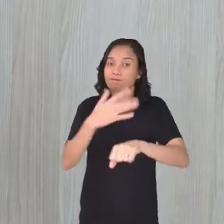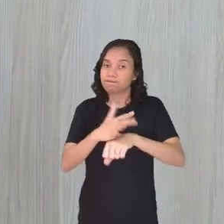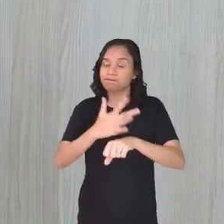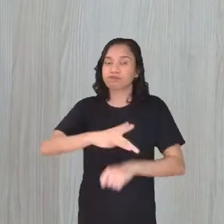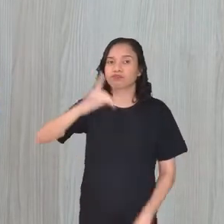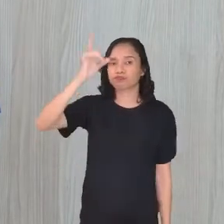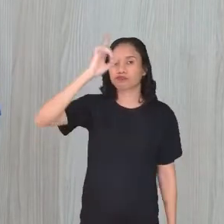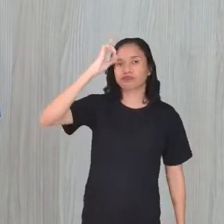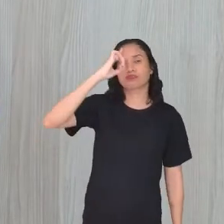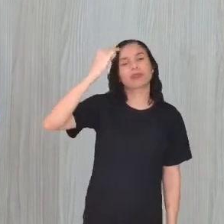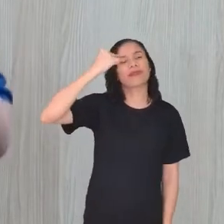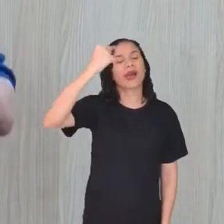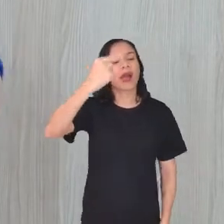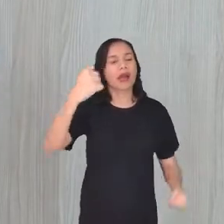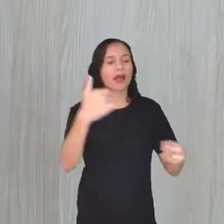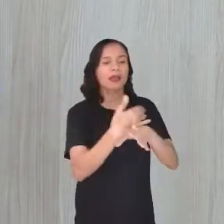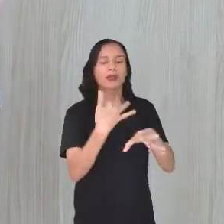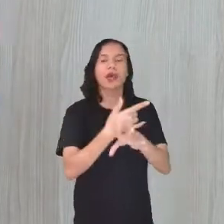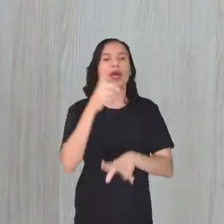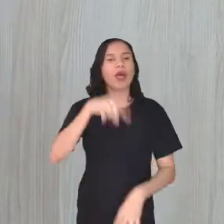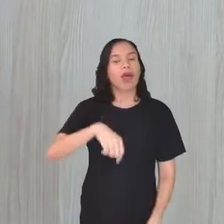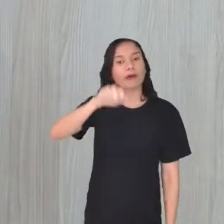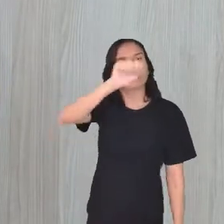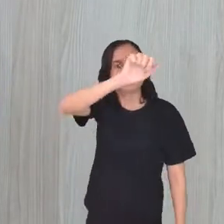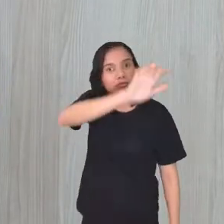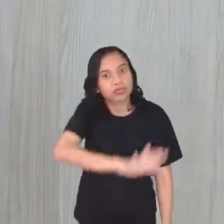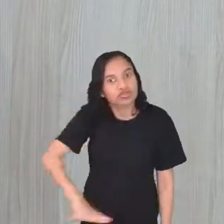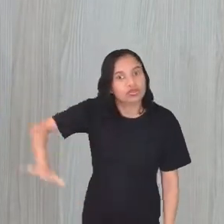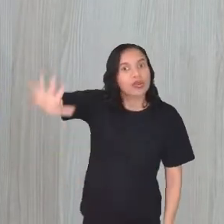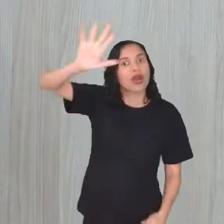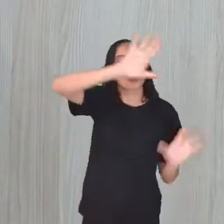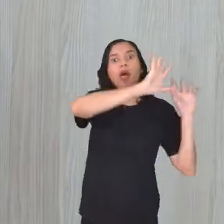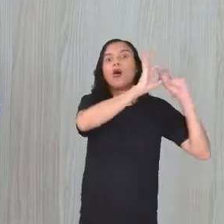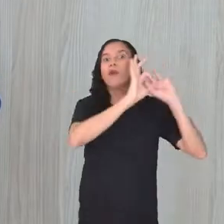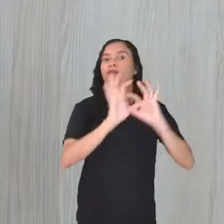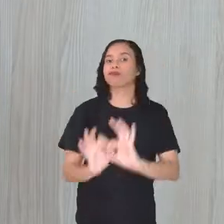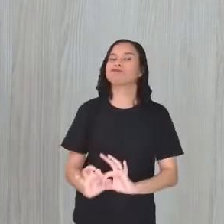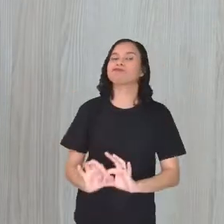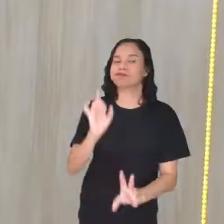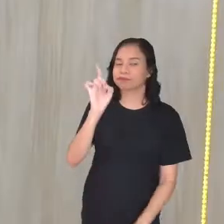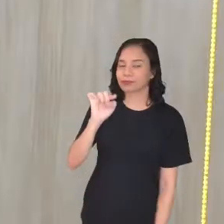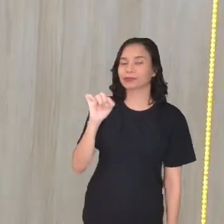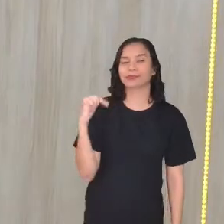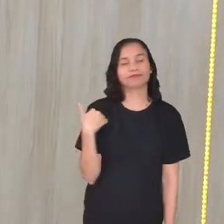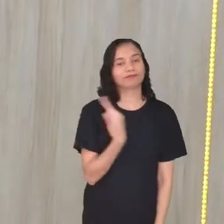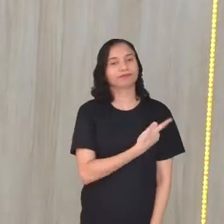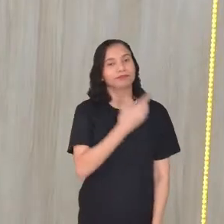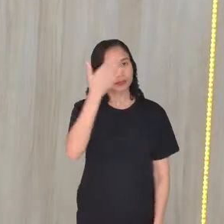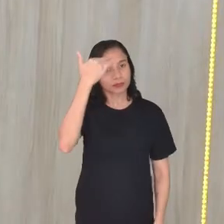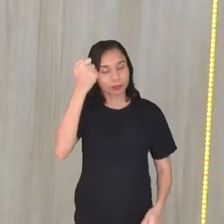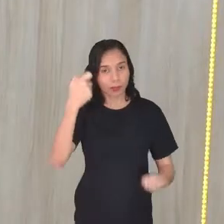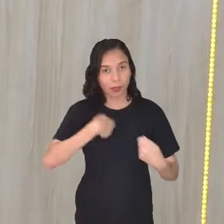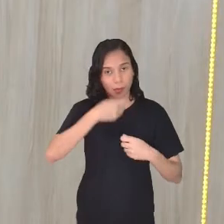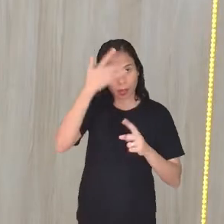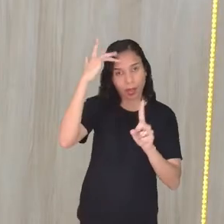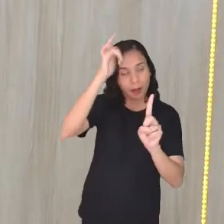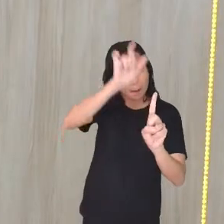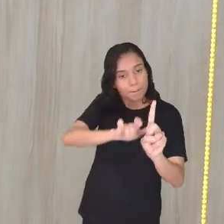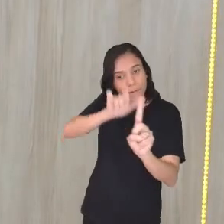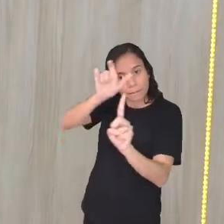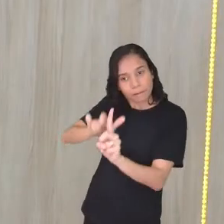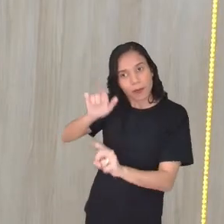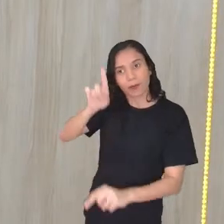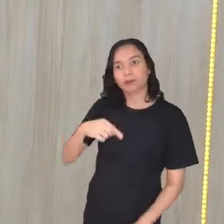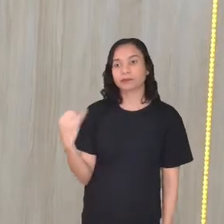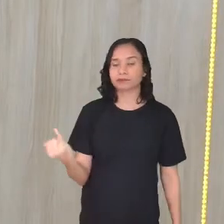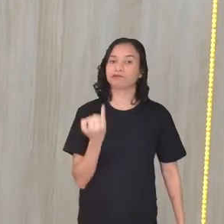Para com a nossa cidade? É todo um contexto. Isso. E a gente sabe que o indivíduo, né, ele é